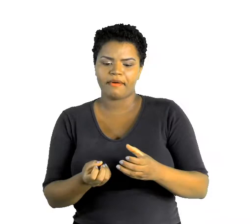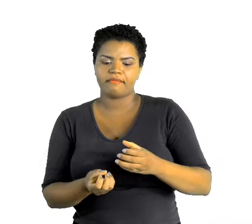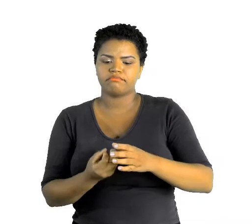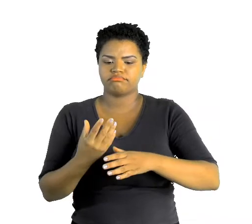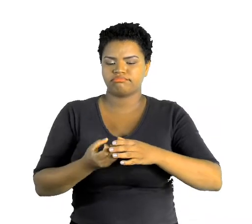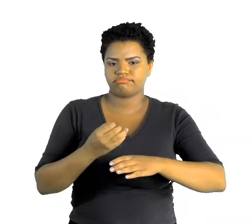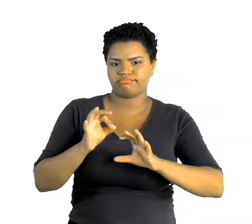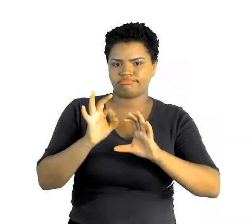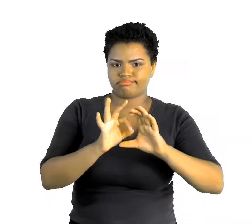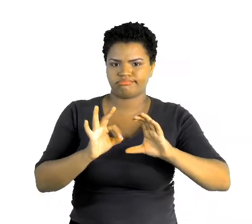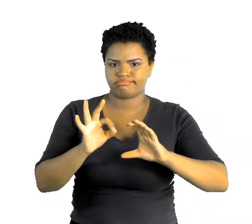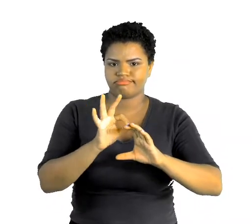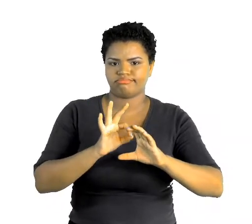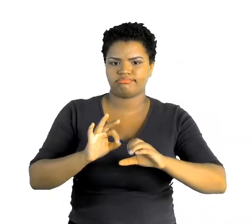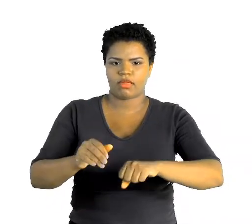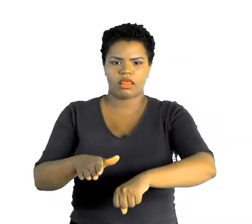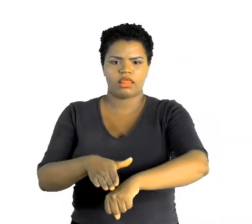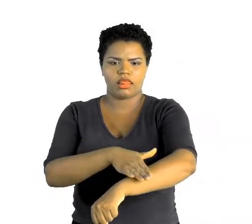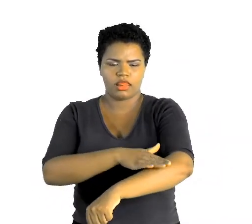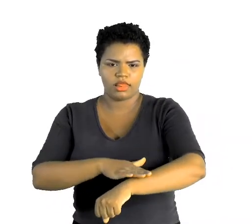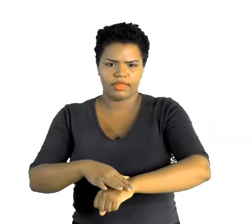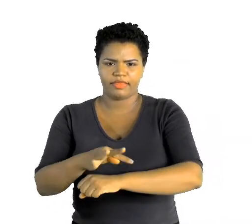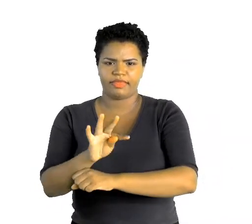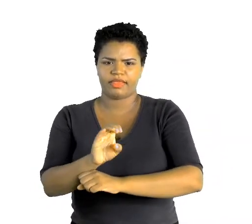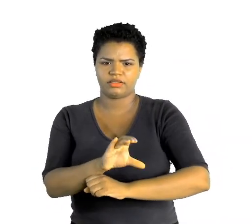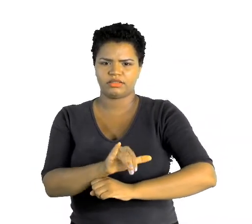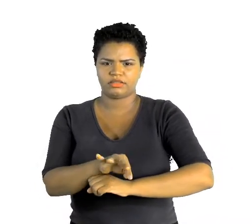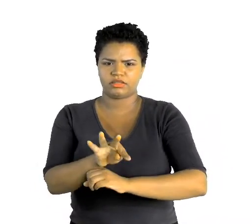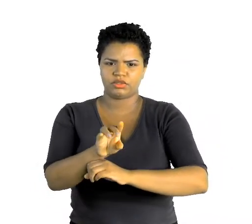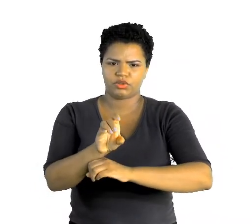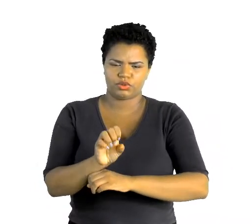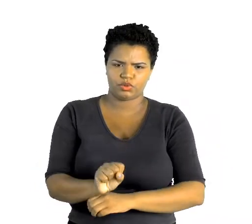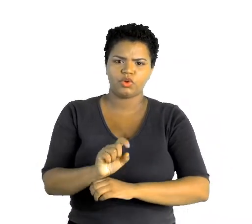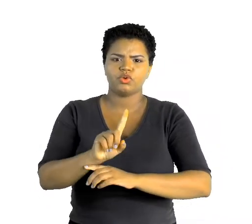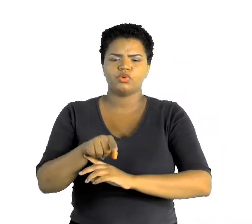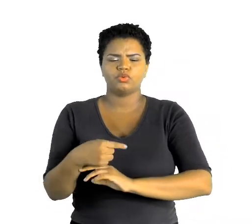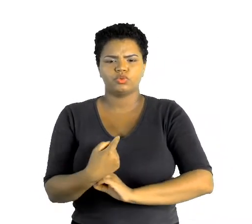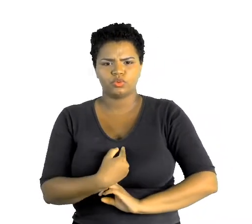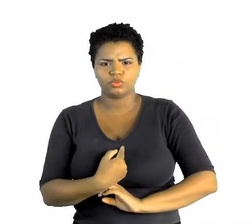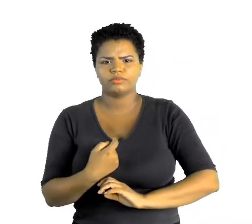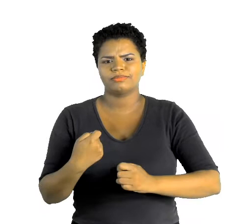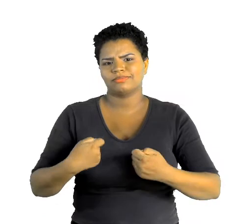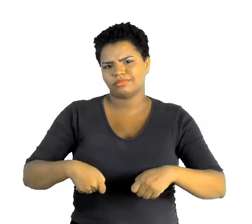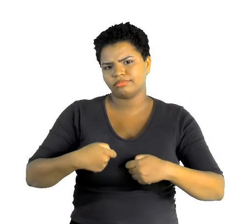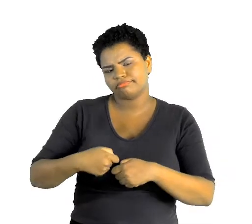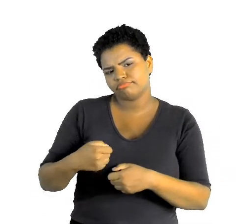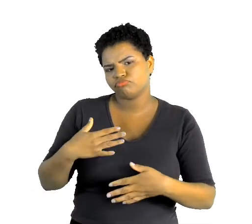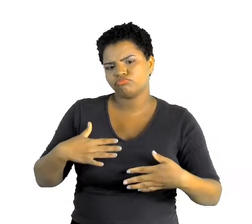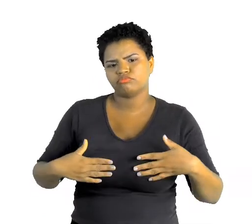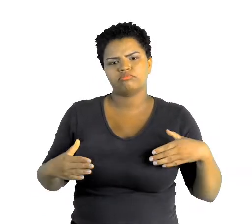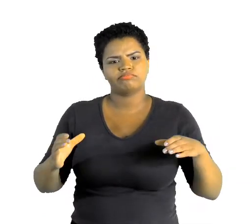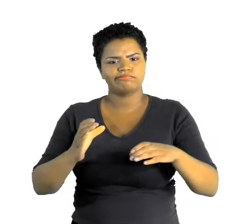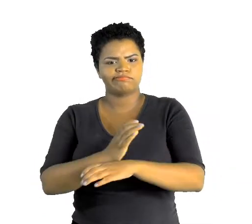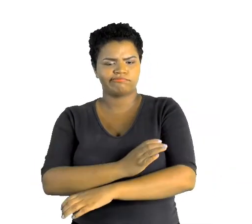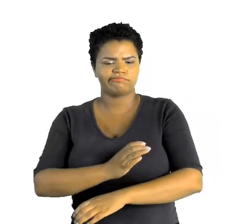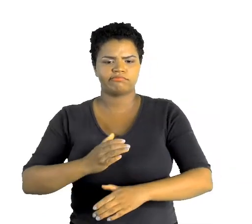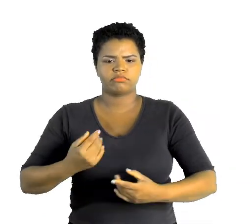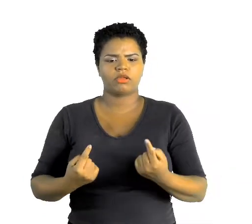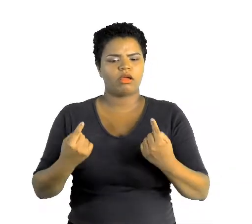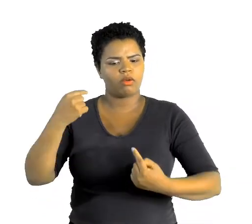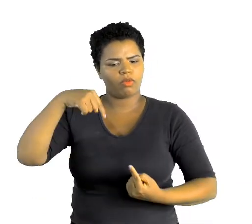fabricar tecidos e que nós possamos ter o corpo completo, plenamente funcionando.